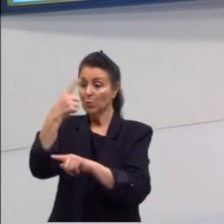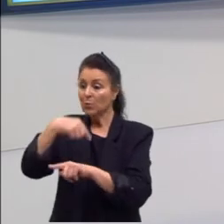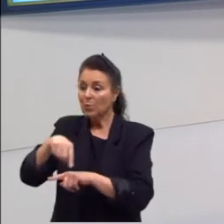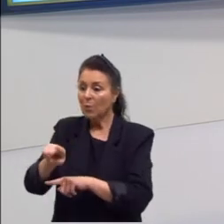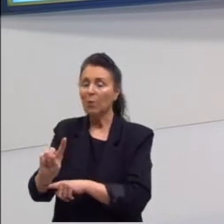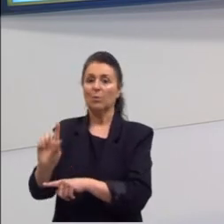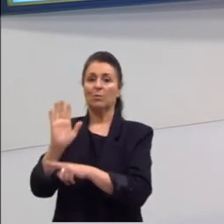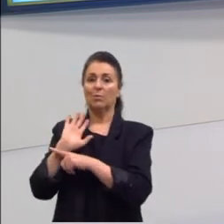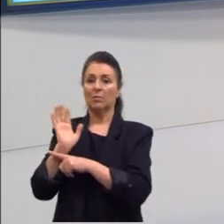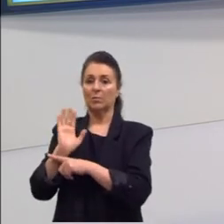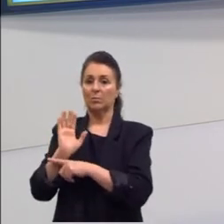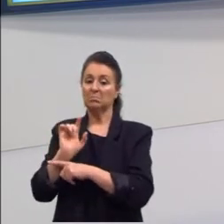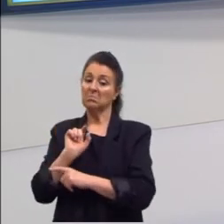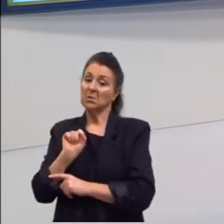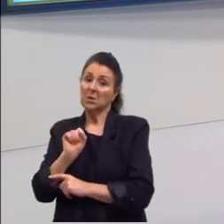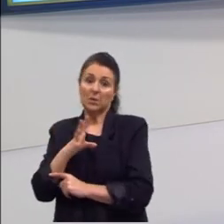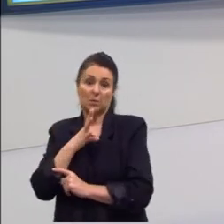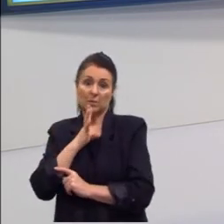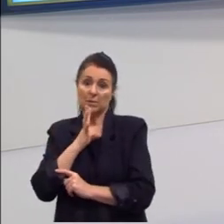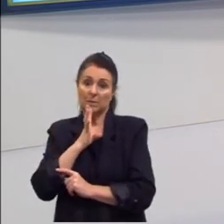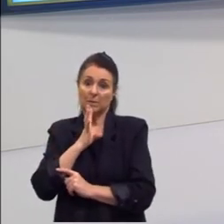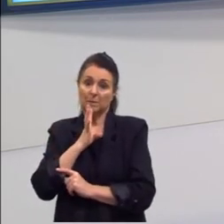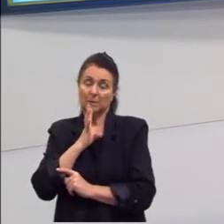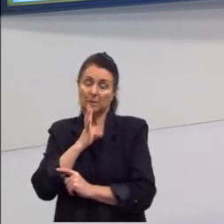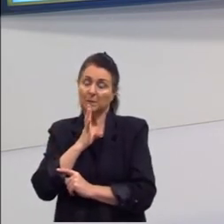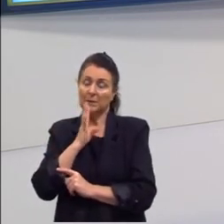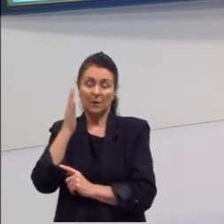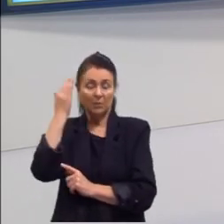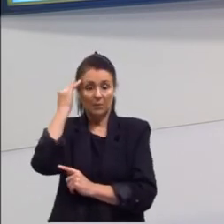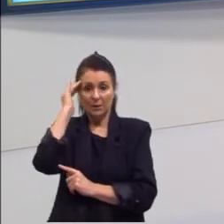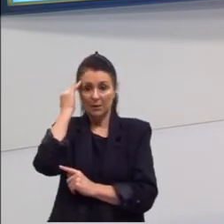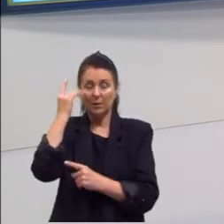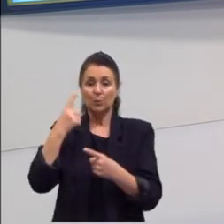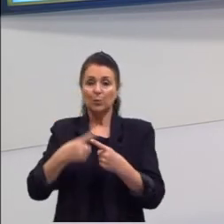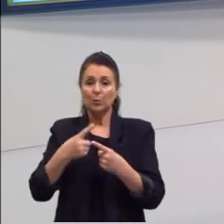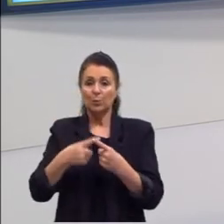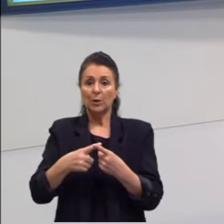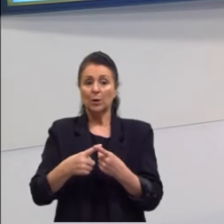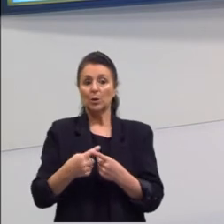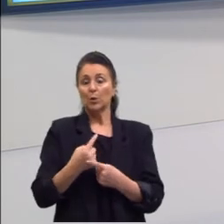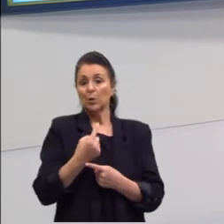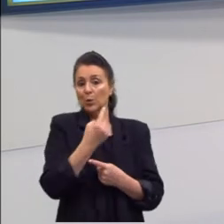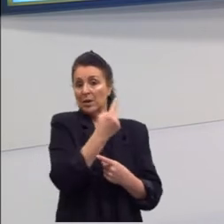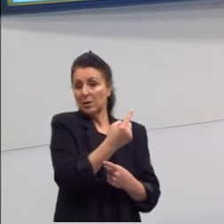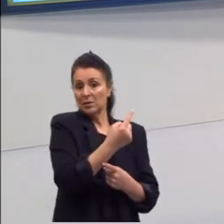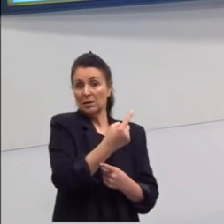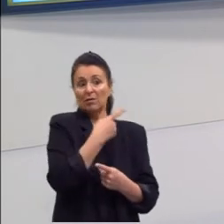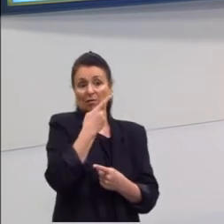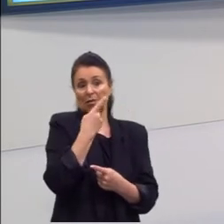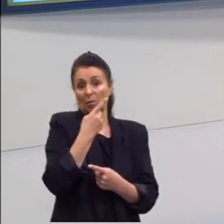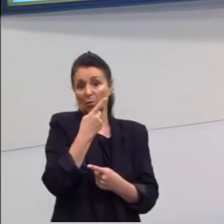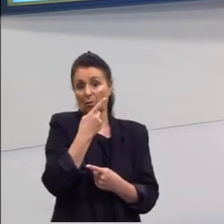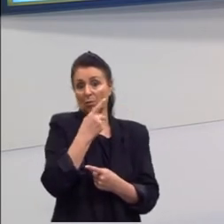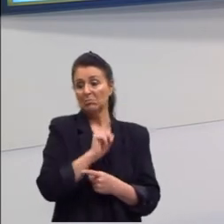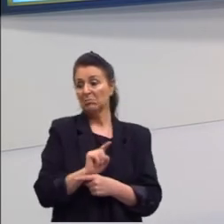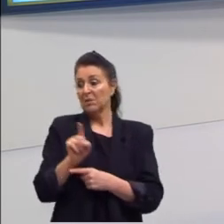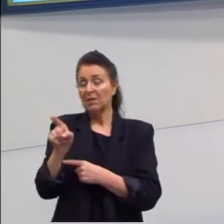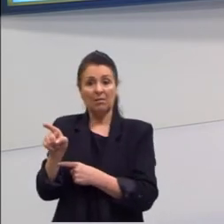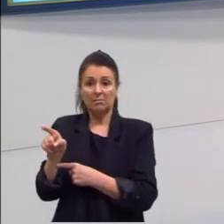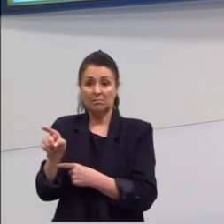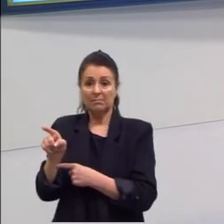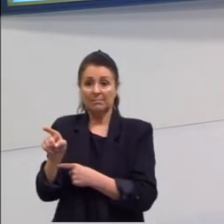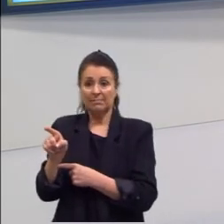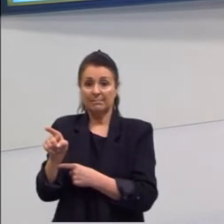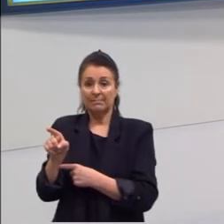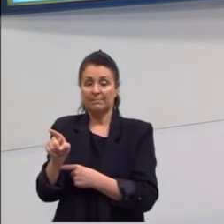Quem não tem conhecimento disso não entende por que que um deles falou aquilo. Olha esse outro